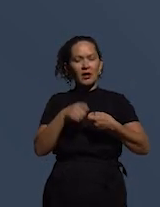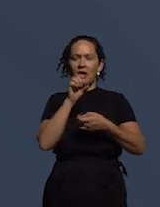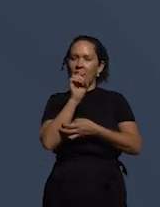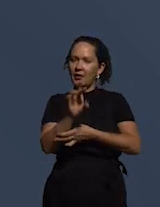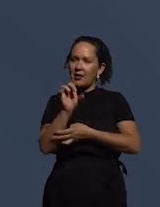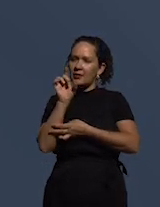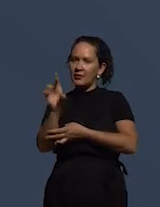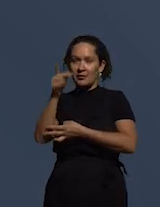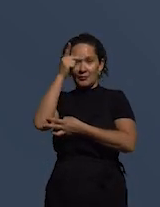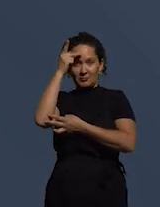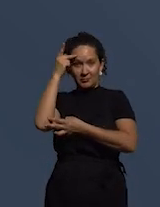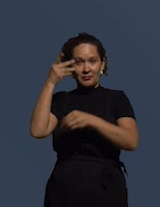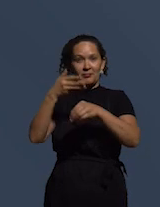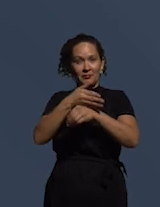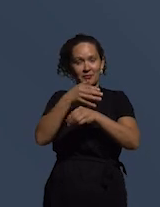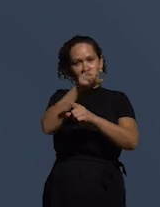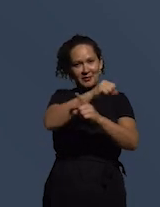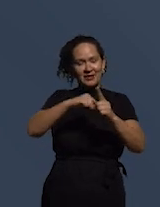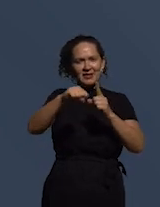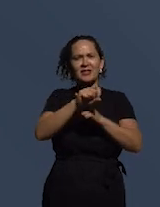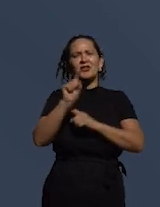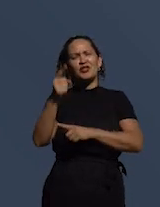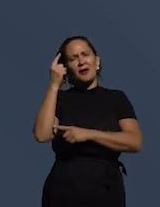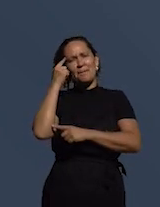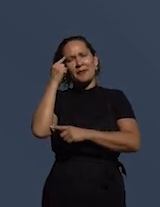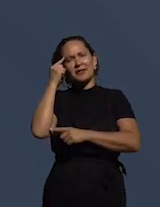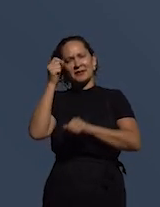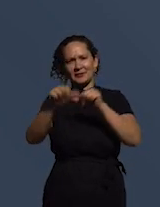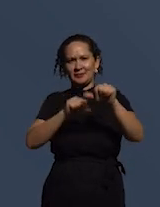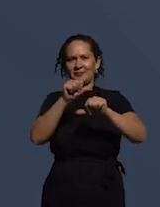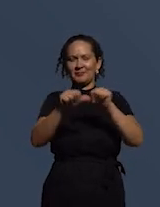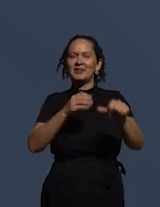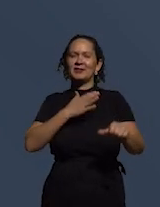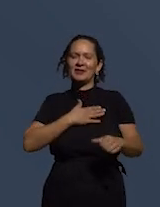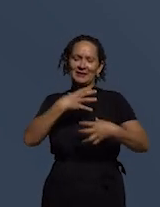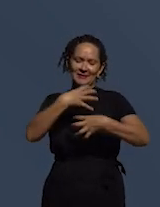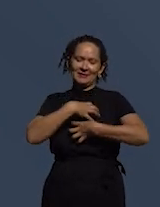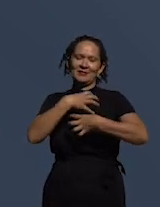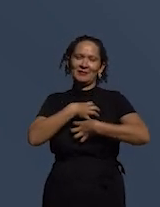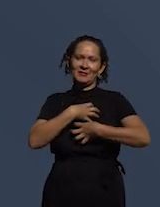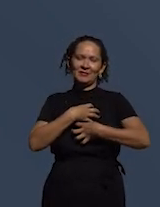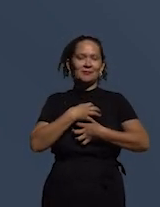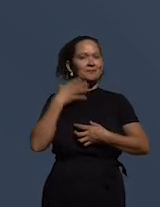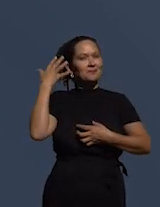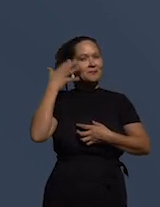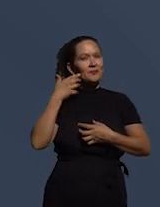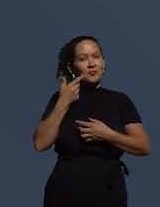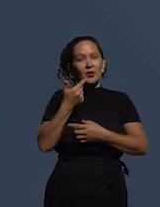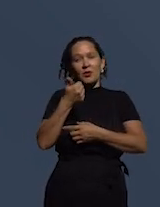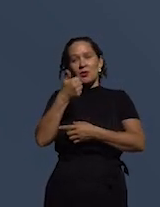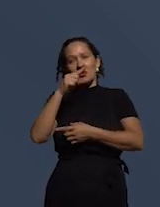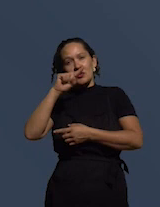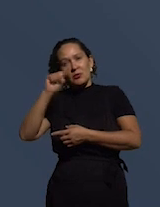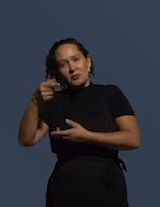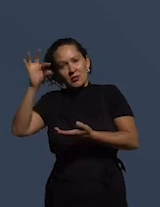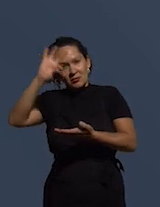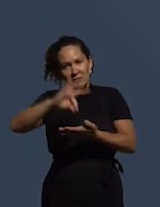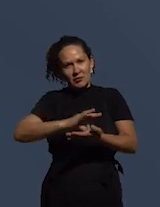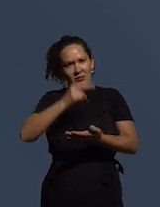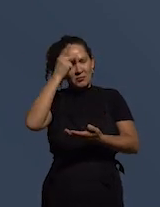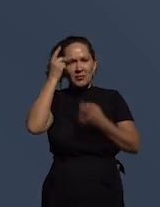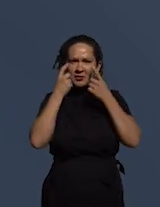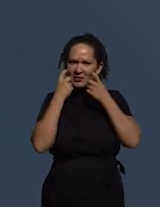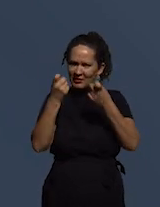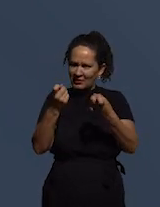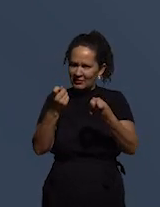da sociedade que já tem uma mentalidade de mudança porque só nesse evento a gente tem mil inscritos existem pessoas interessadas